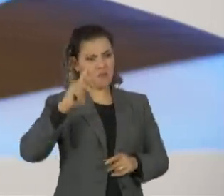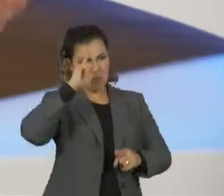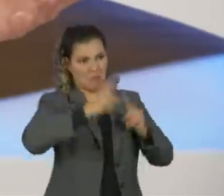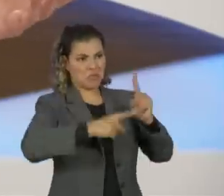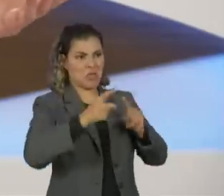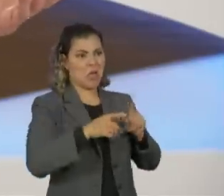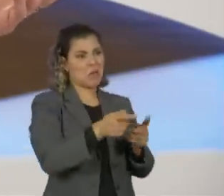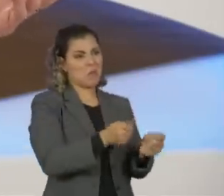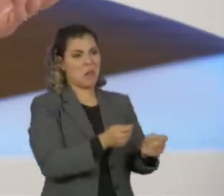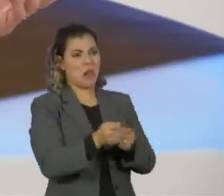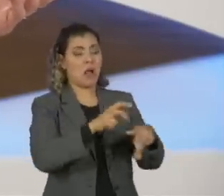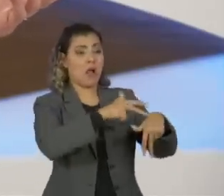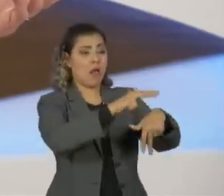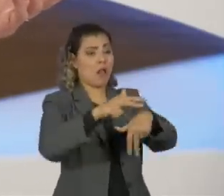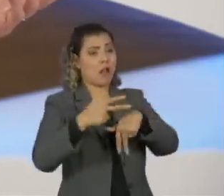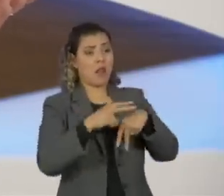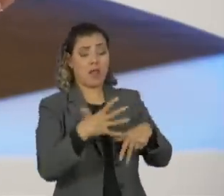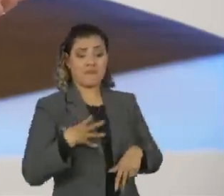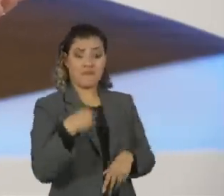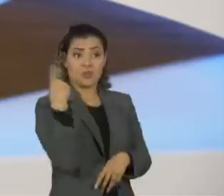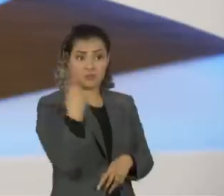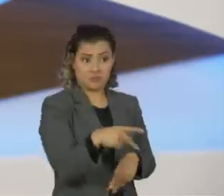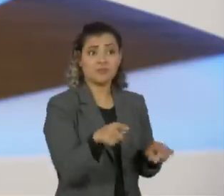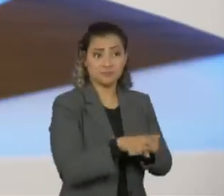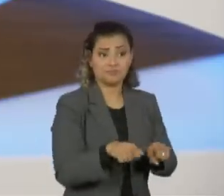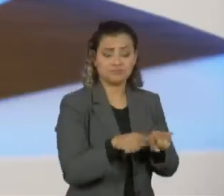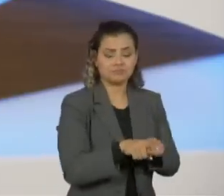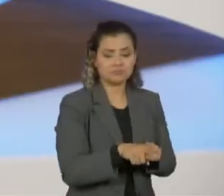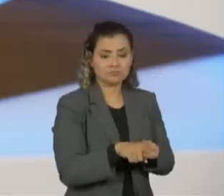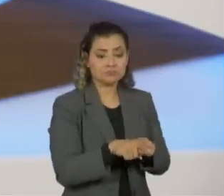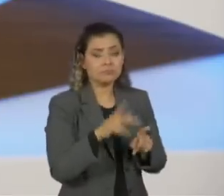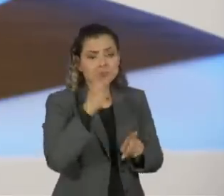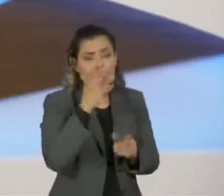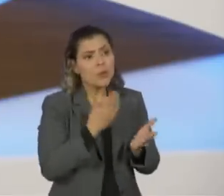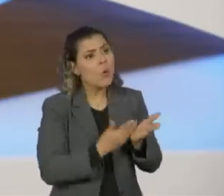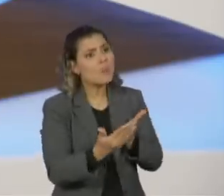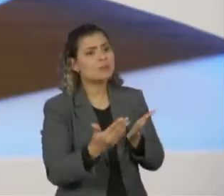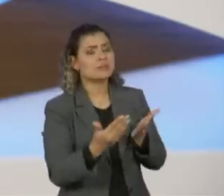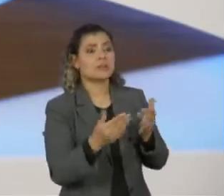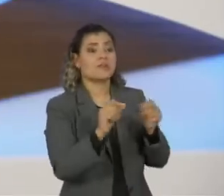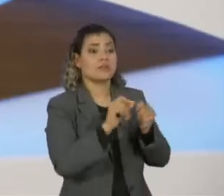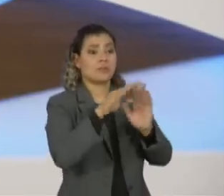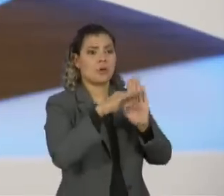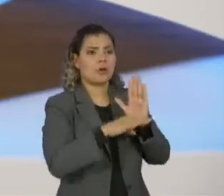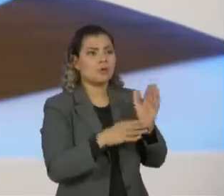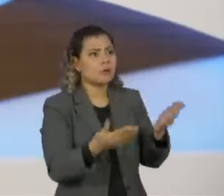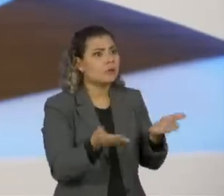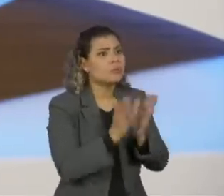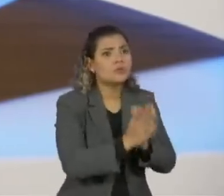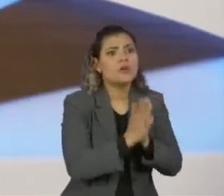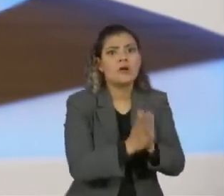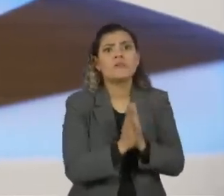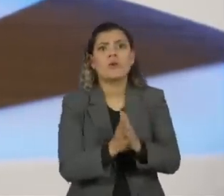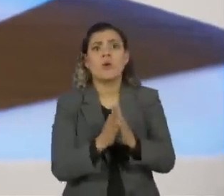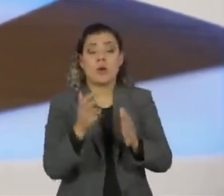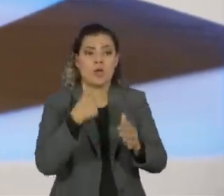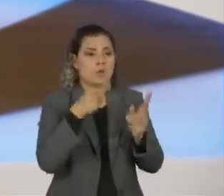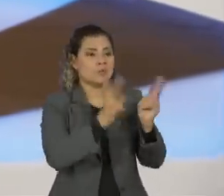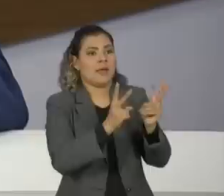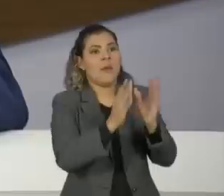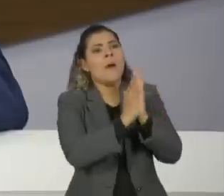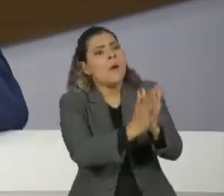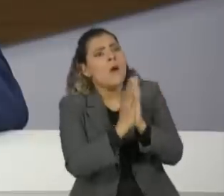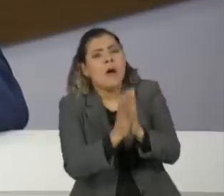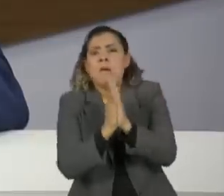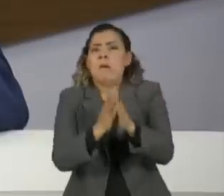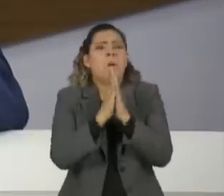para jambrar e os filhos. E aí eu falava, comecei a fazer um programa de YouTube, eu pelo amor de Deus, ele ficava emulando o Nelson Rodrigues,